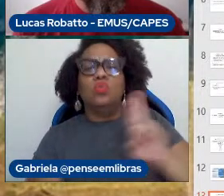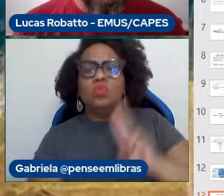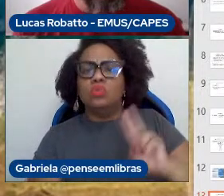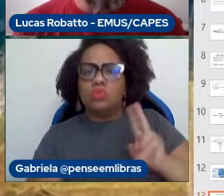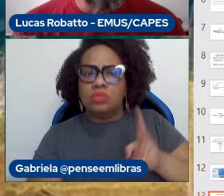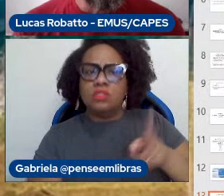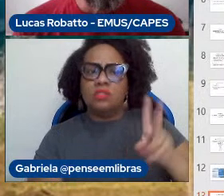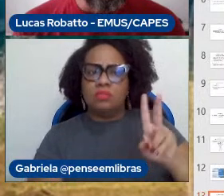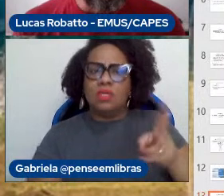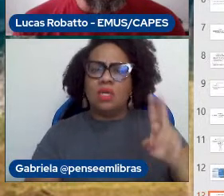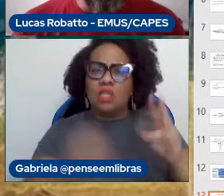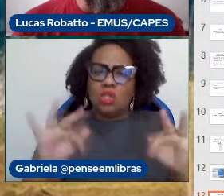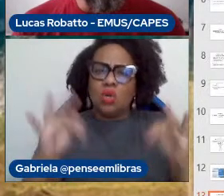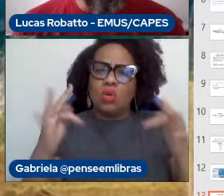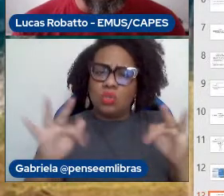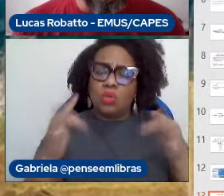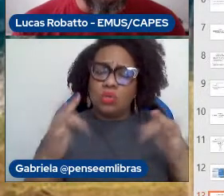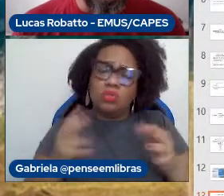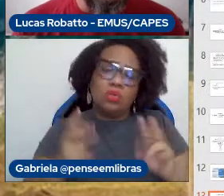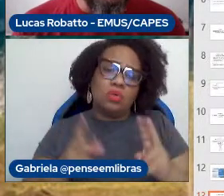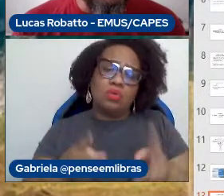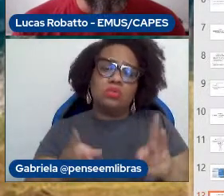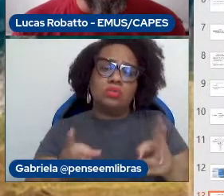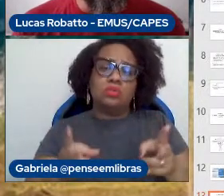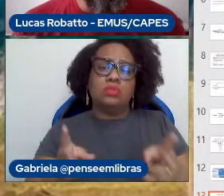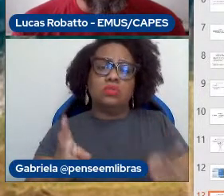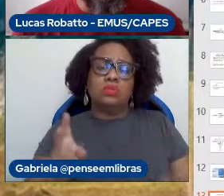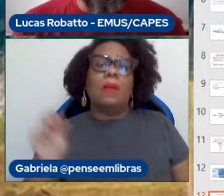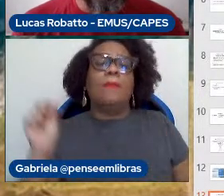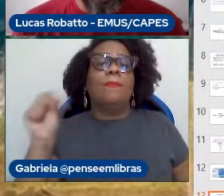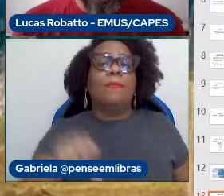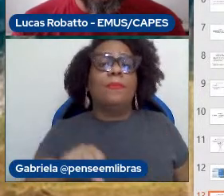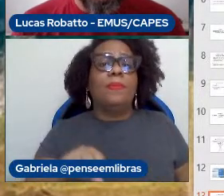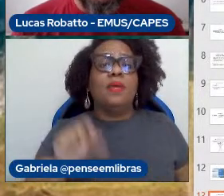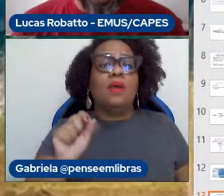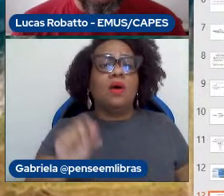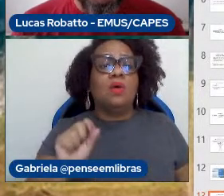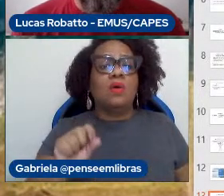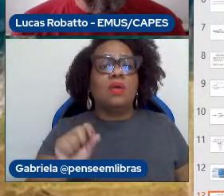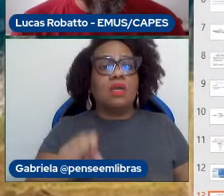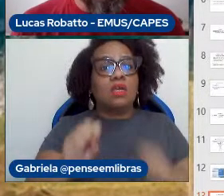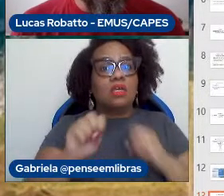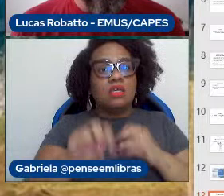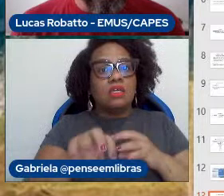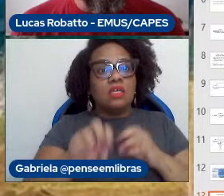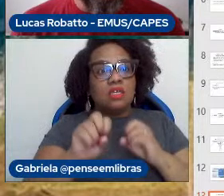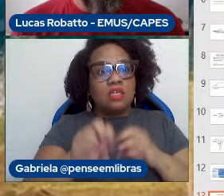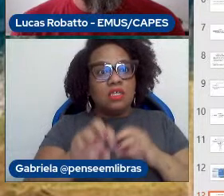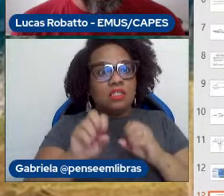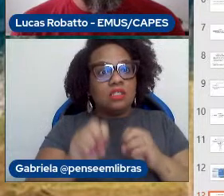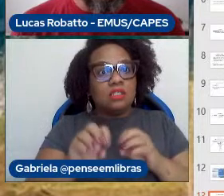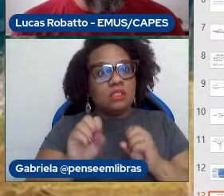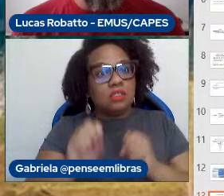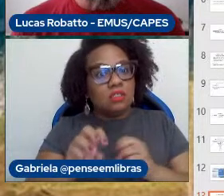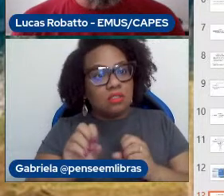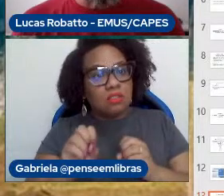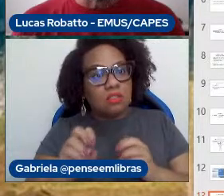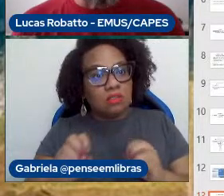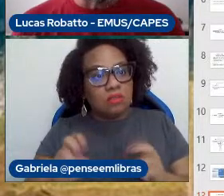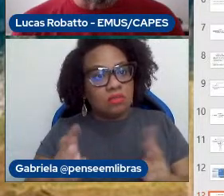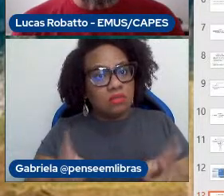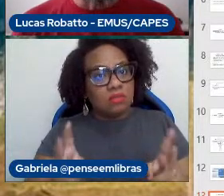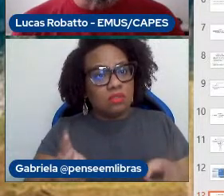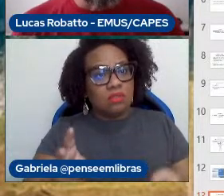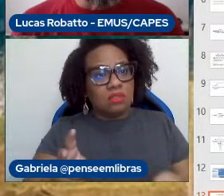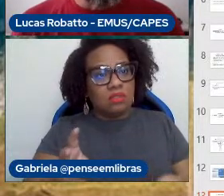fazendo sua atividade, e o que é pior, a situação de ensino é muito comum o professor dizer, o aluno vem com a queixa, está